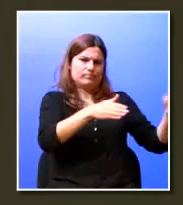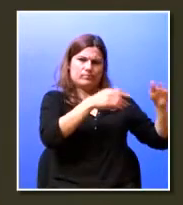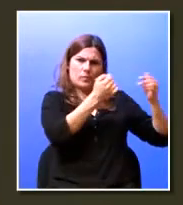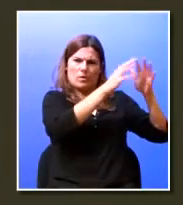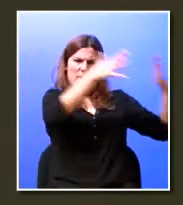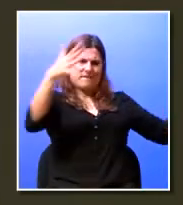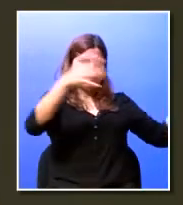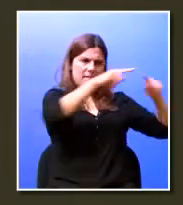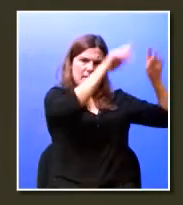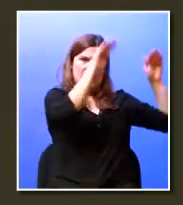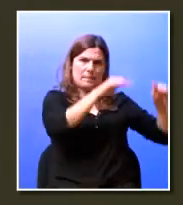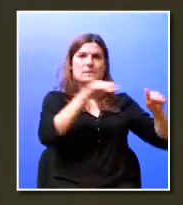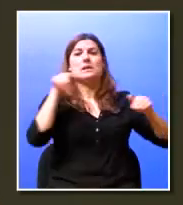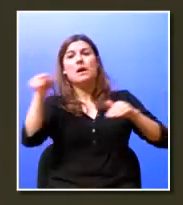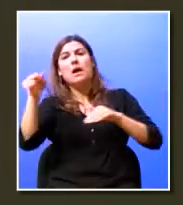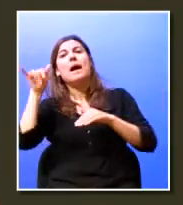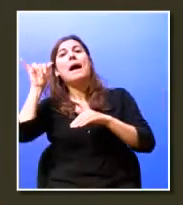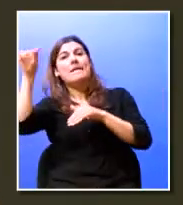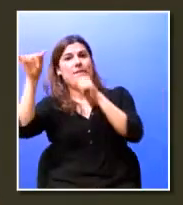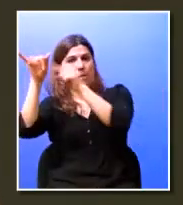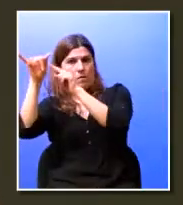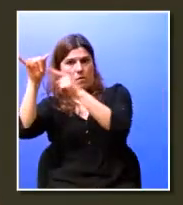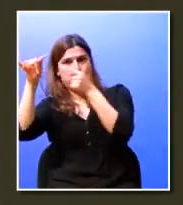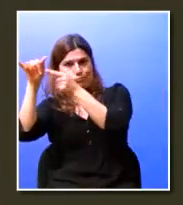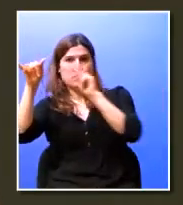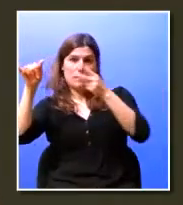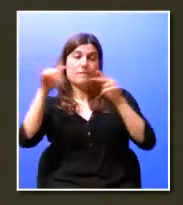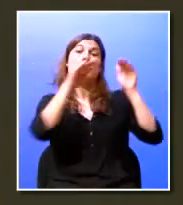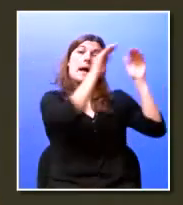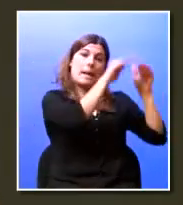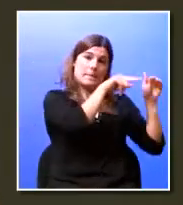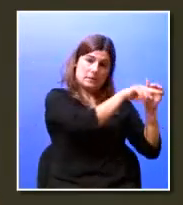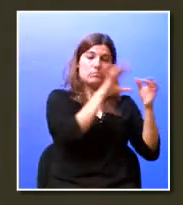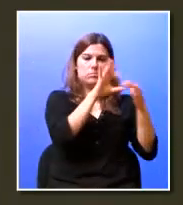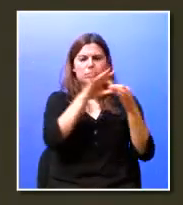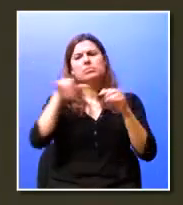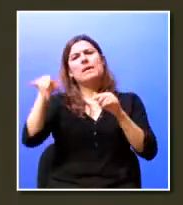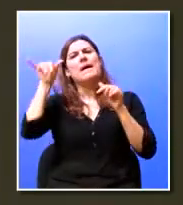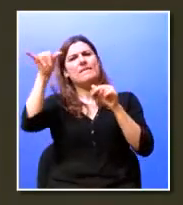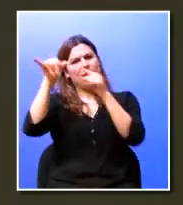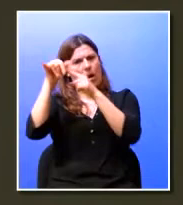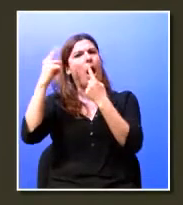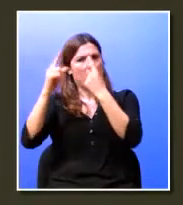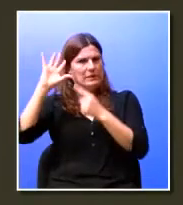todos, que é o nosso avião. E acontece, obviamente, formação no nosso avião.